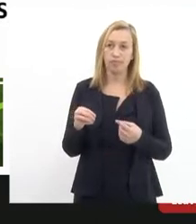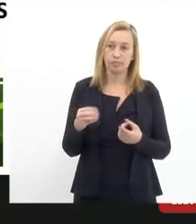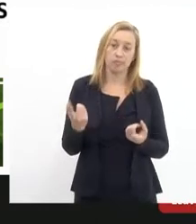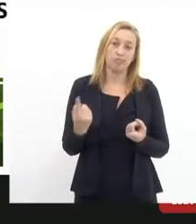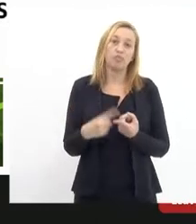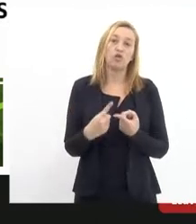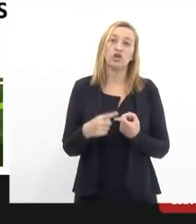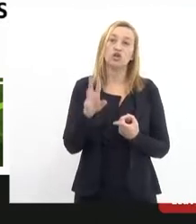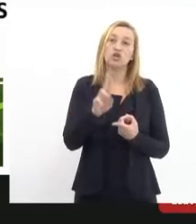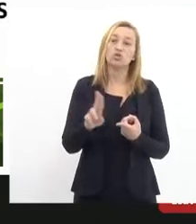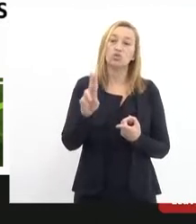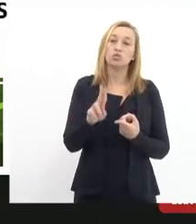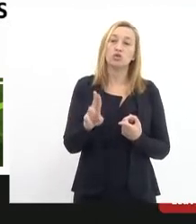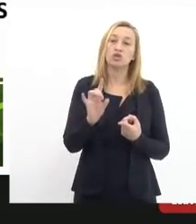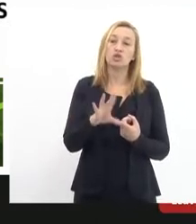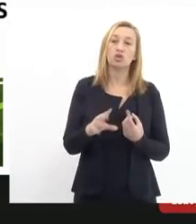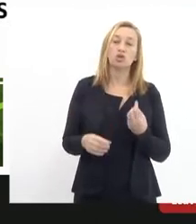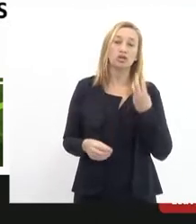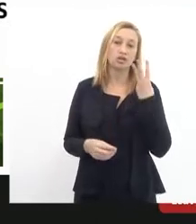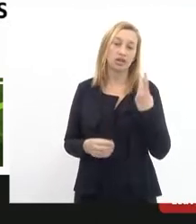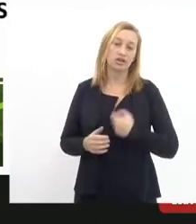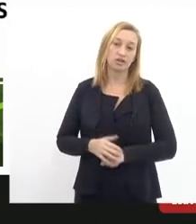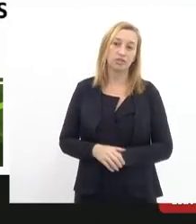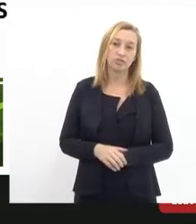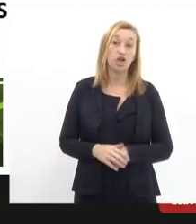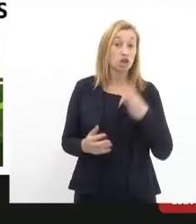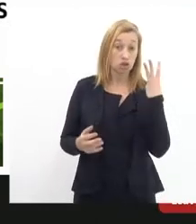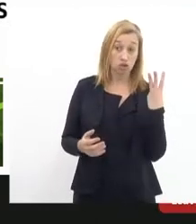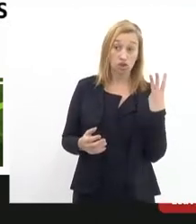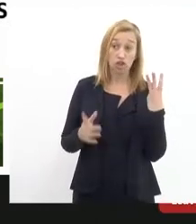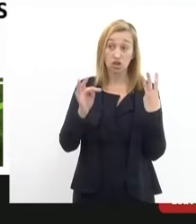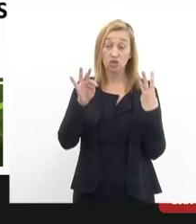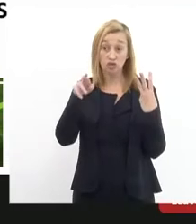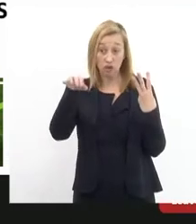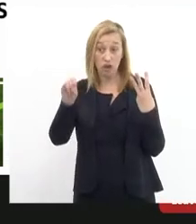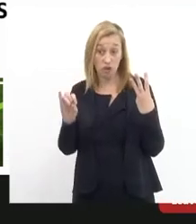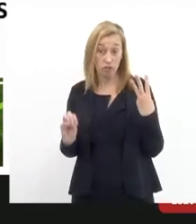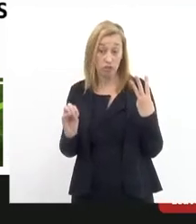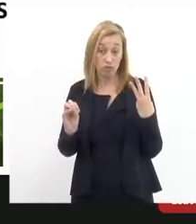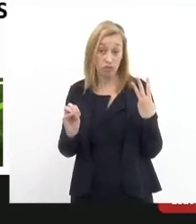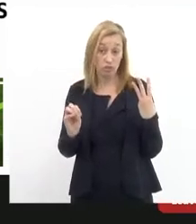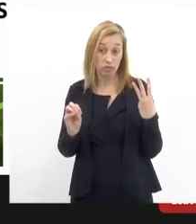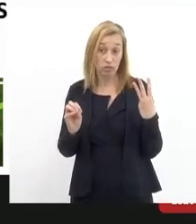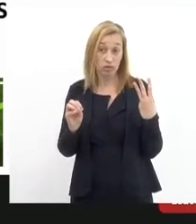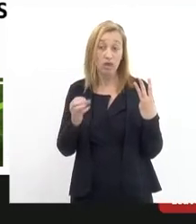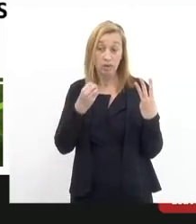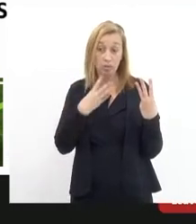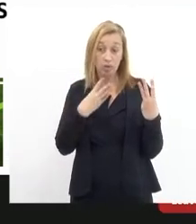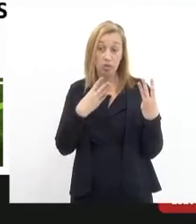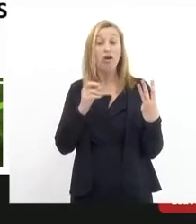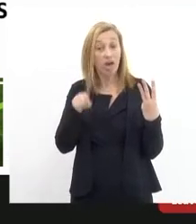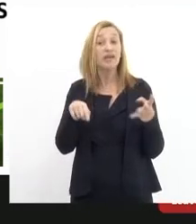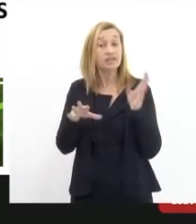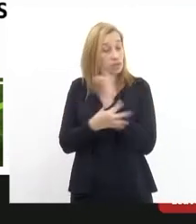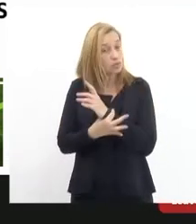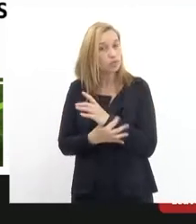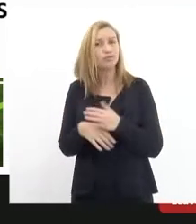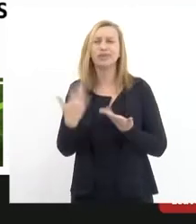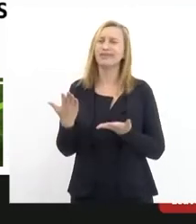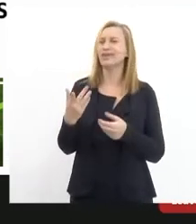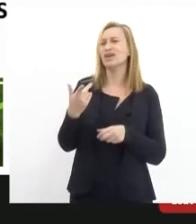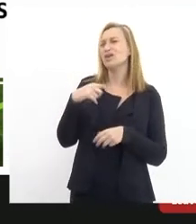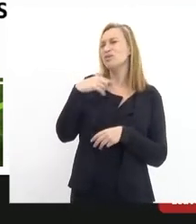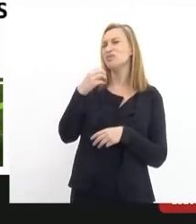freios. Quer dizer, é uma loucura. tem três freios. Se os três freios funcionam, é seguro. Mas então, tem essa conversa que, na verdade, é